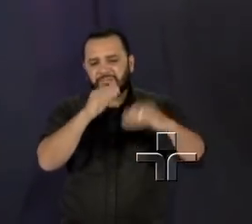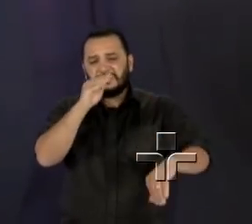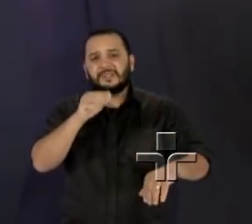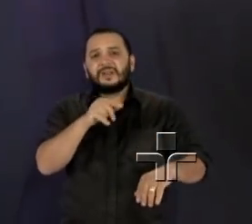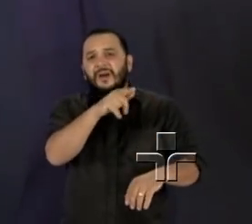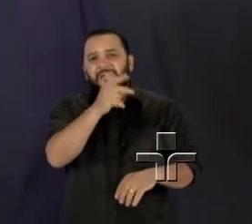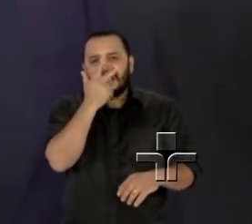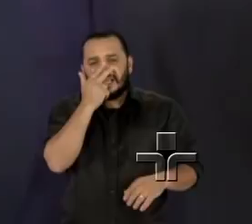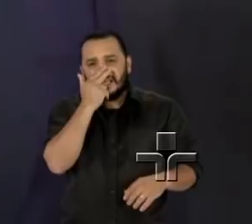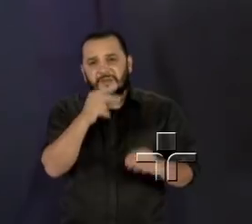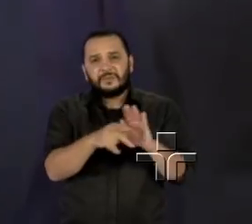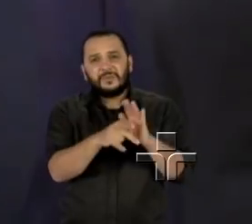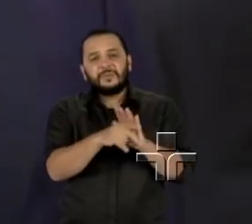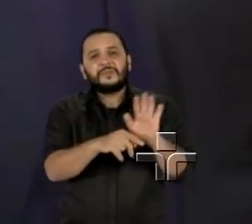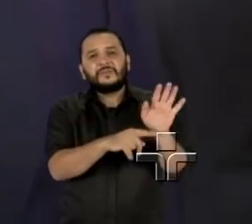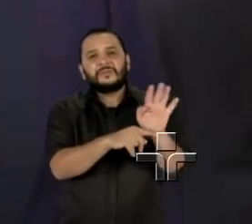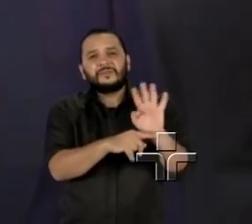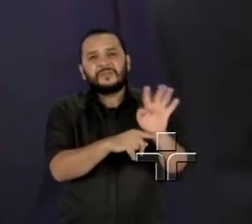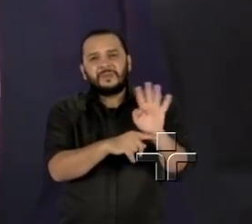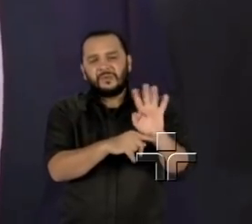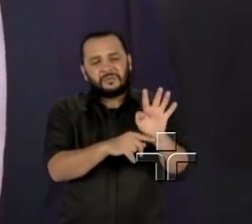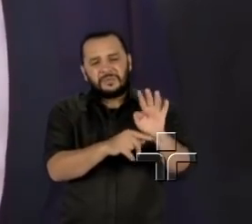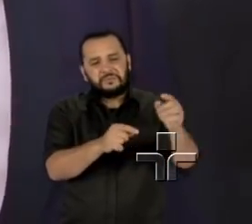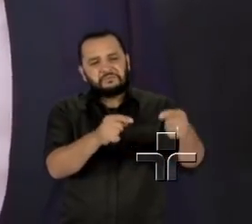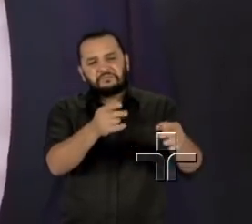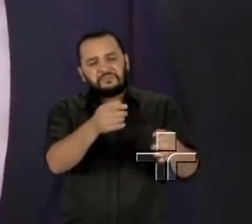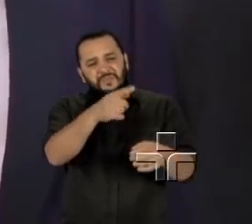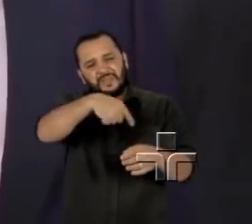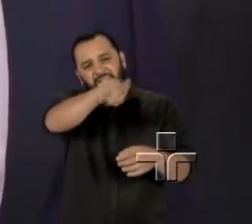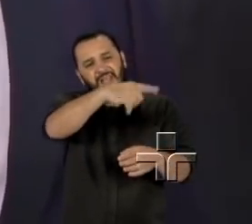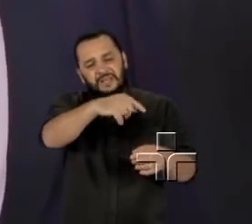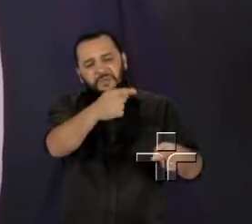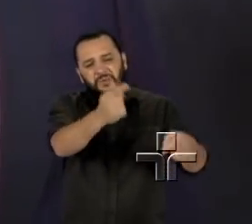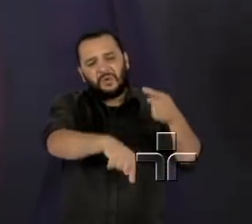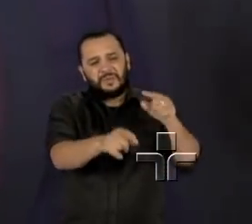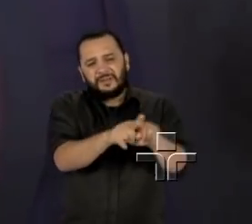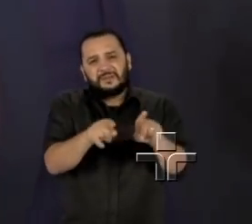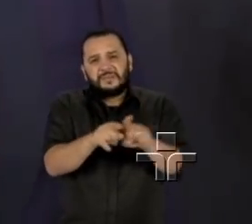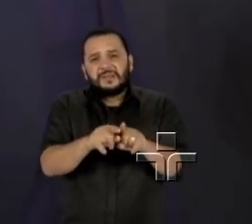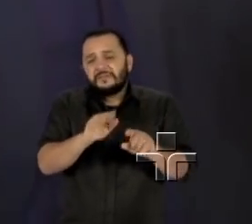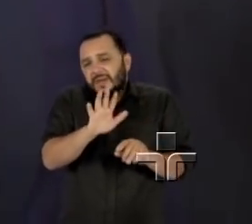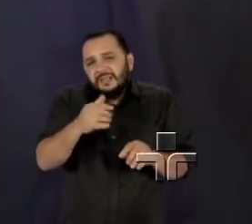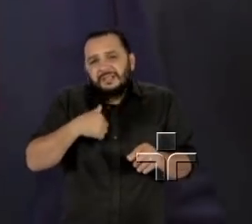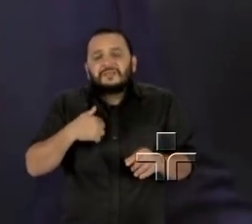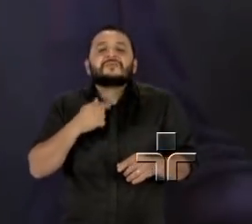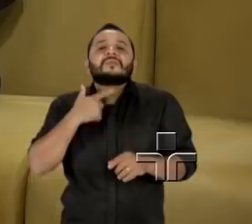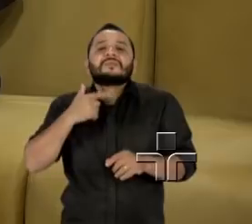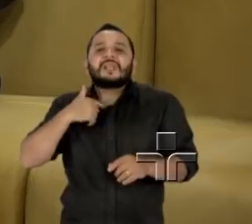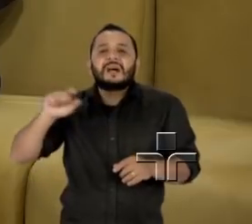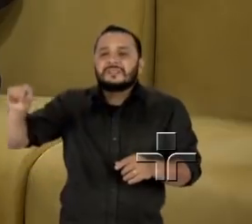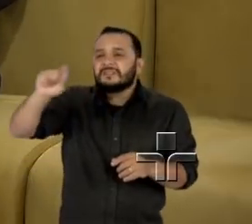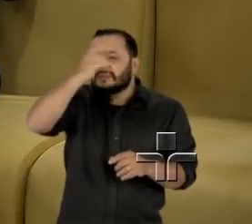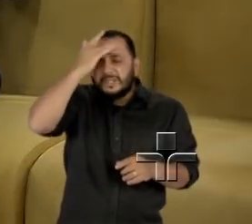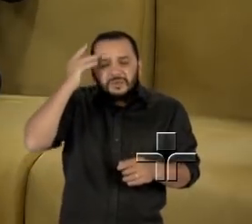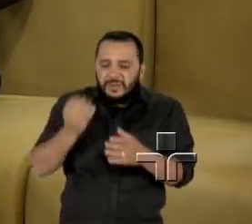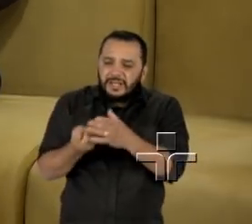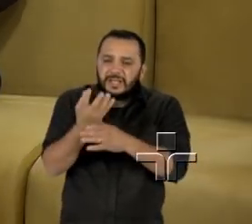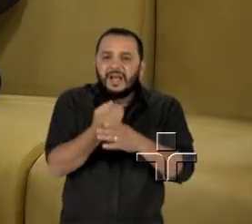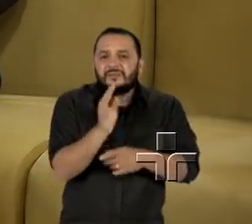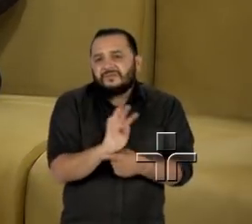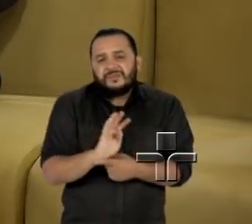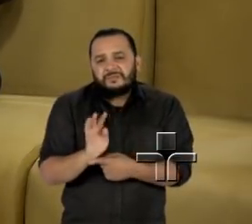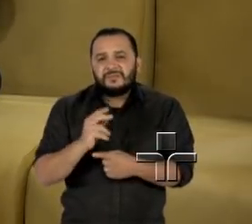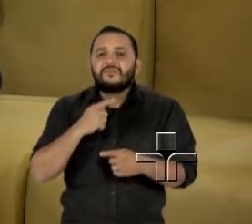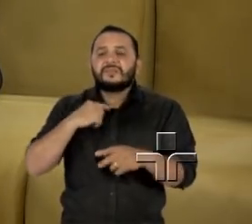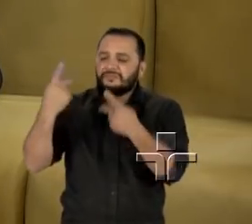deveria fazer filmes sobre eles dessa maneira, mas que nenhuma opinião pode impedir alguém de produzir filmes. J.C.U.